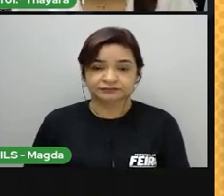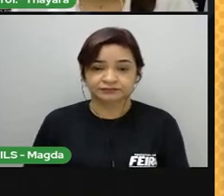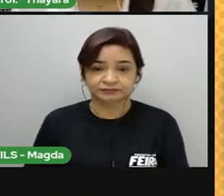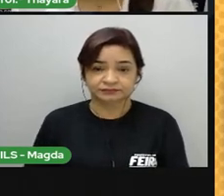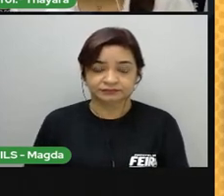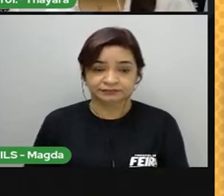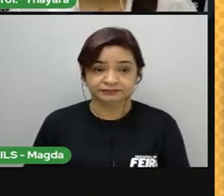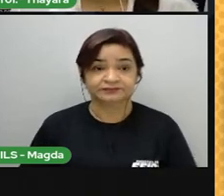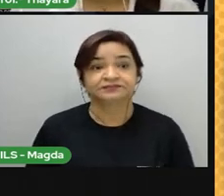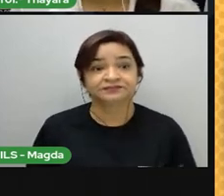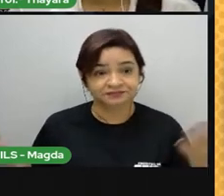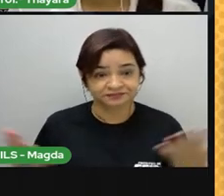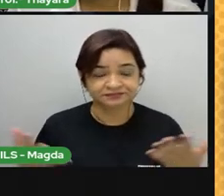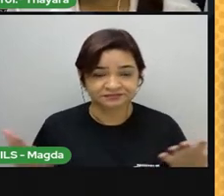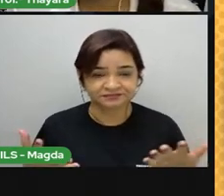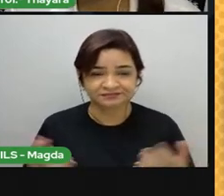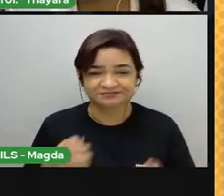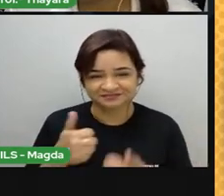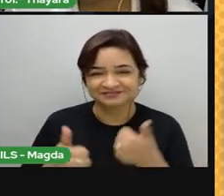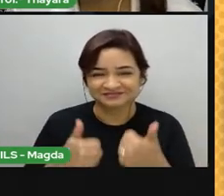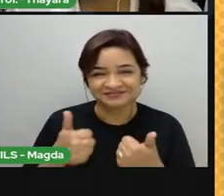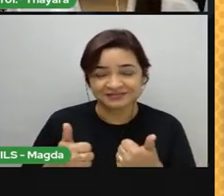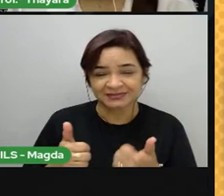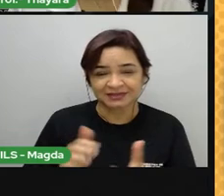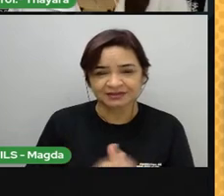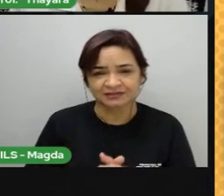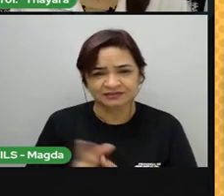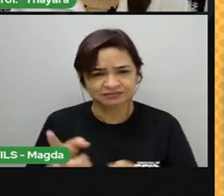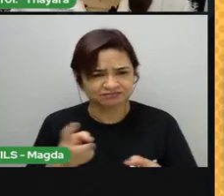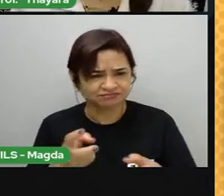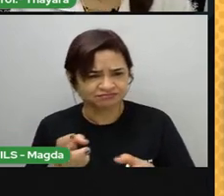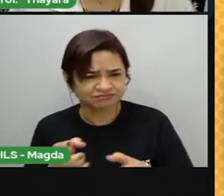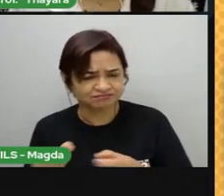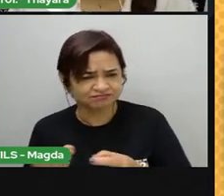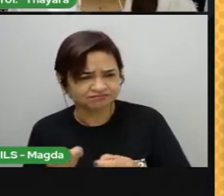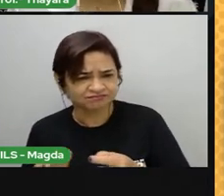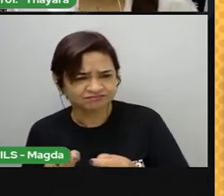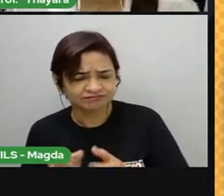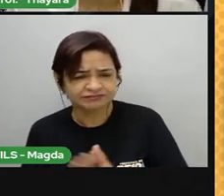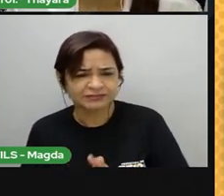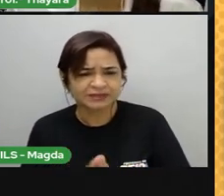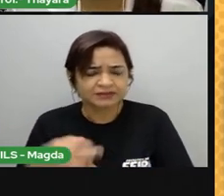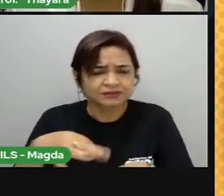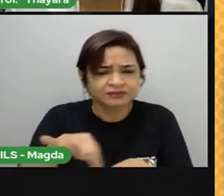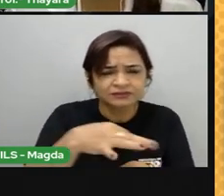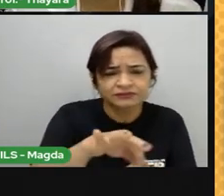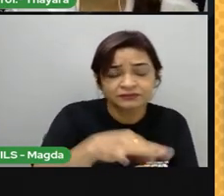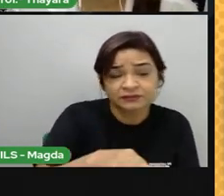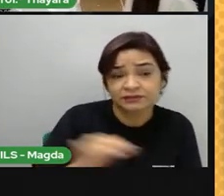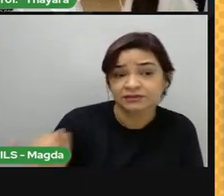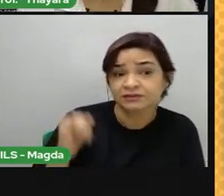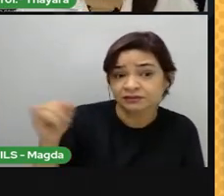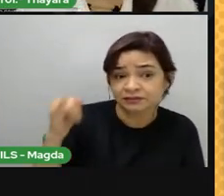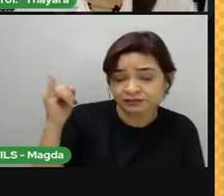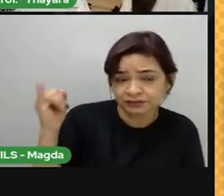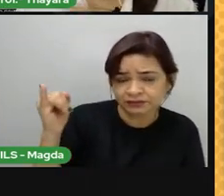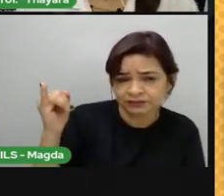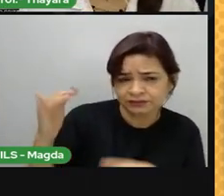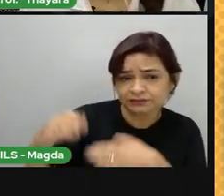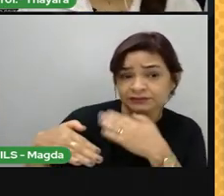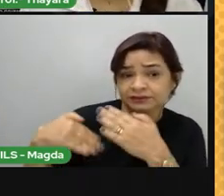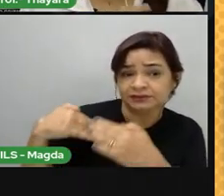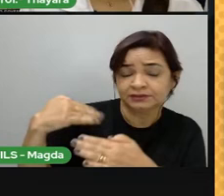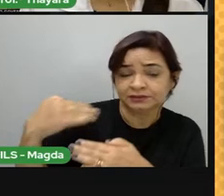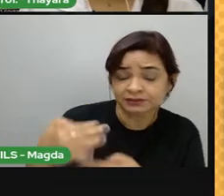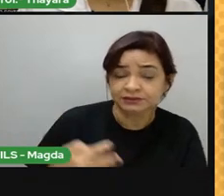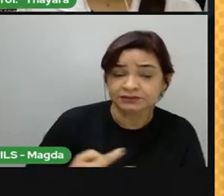E aí pessoal, curtiram ver como é que esses fósseis são formados? Então os fósseis são muito importantes, porque a partir desse